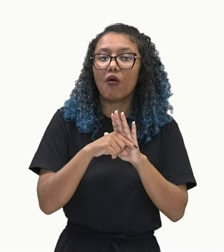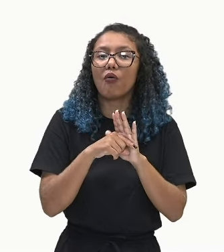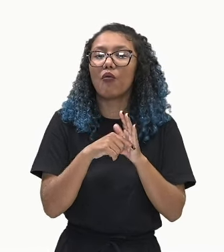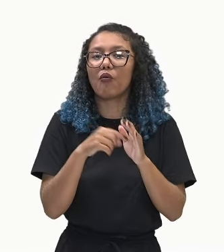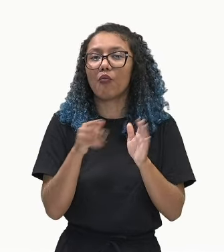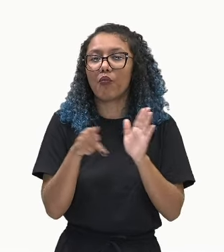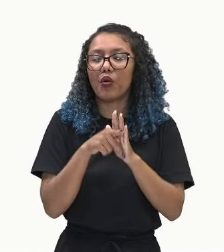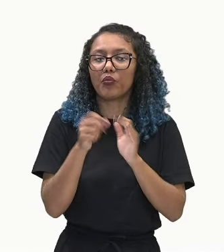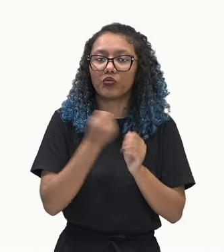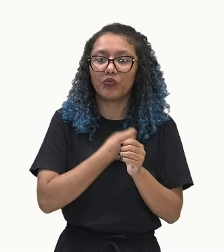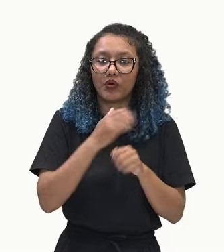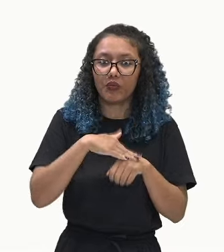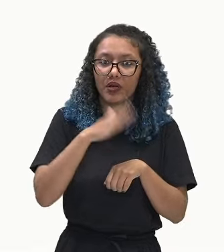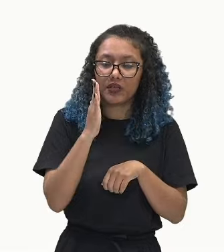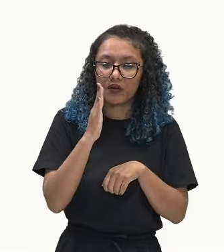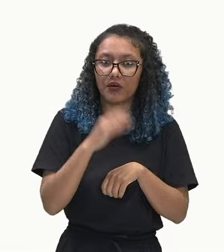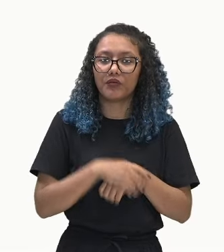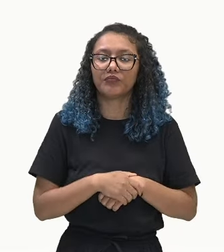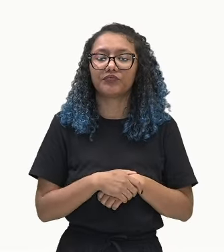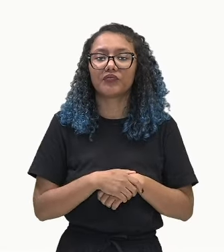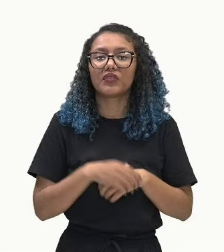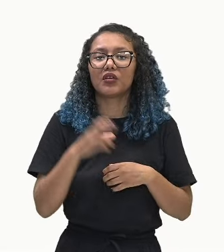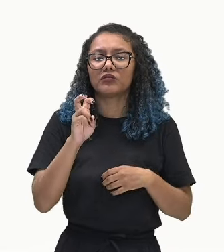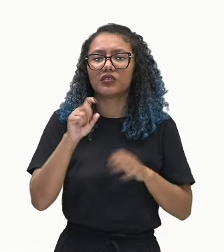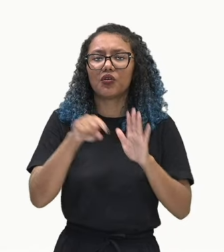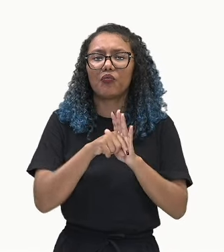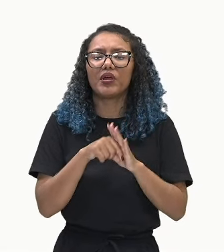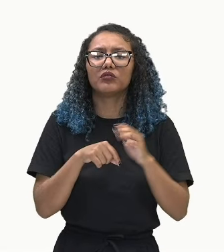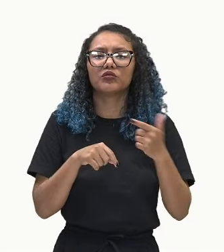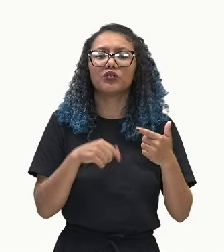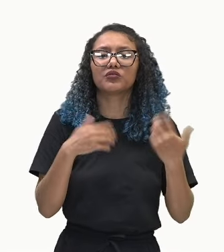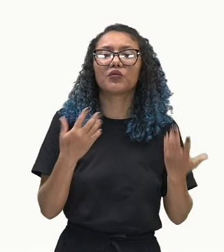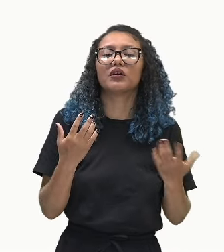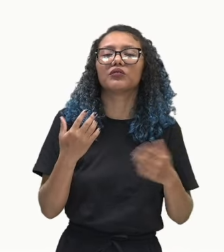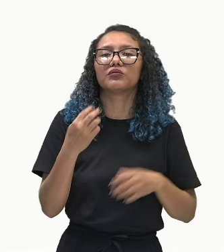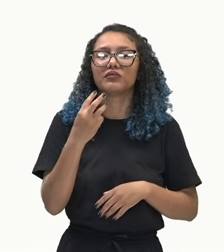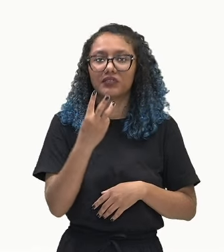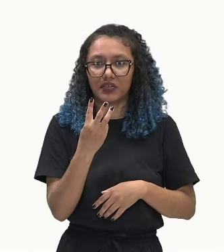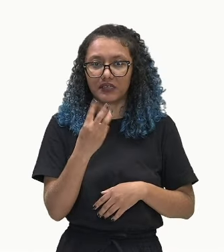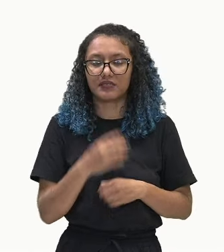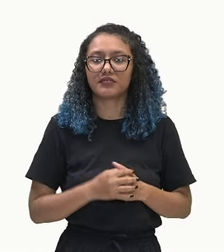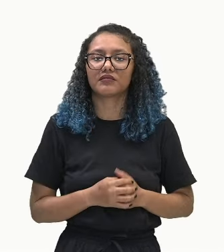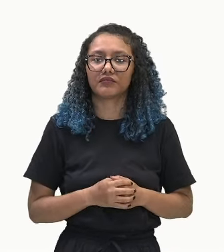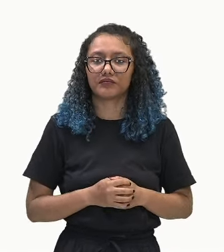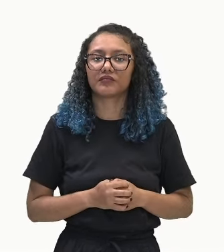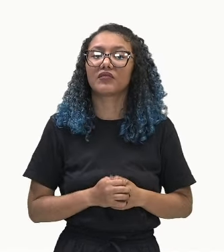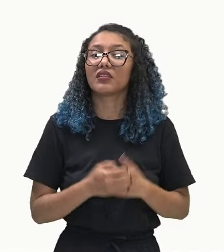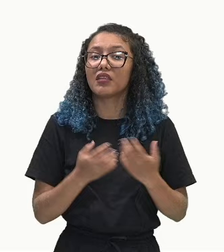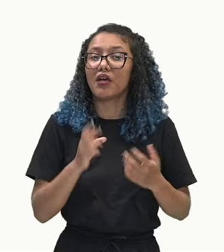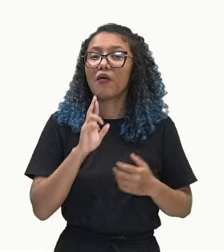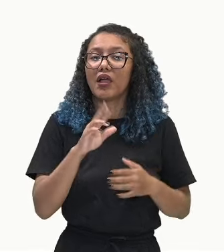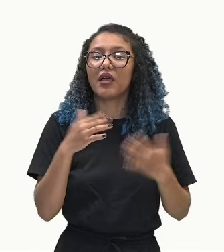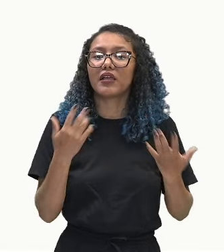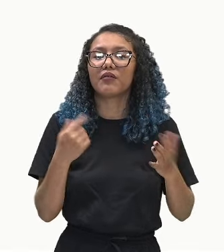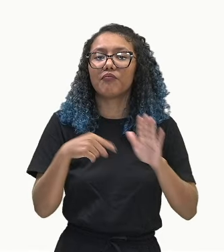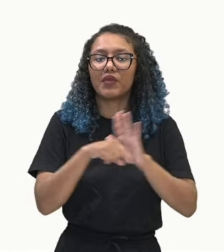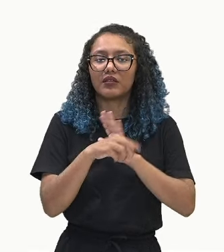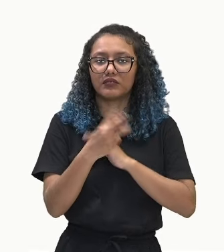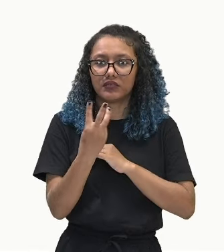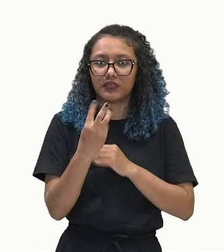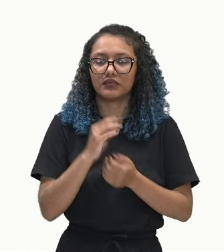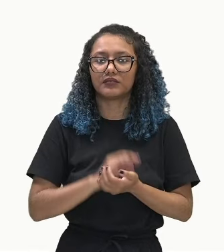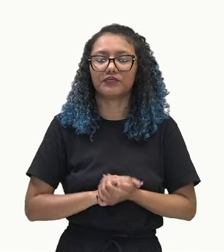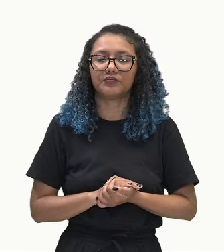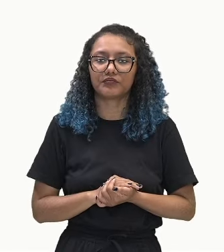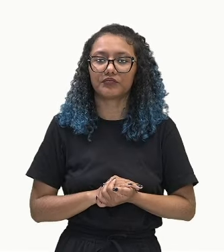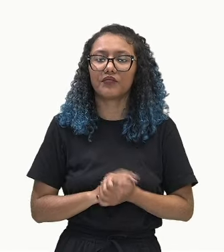negativo. 5 menos 2 é 3. Então, a razão dessa PA é menos 3. Mas,